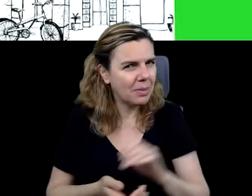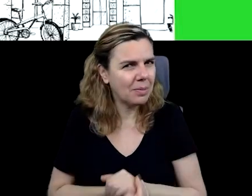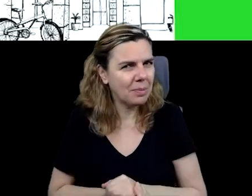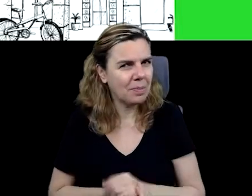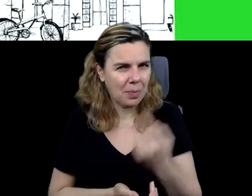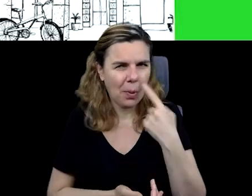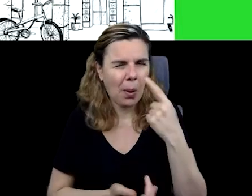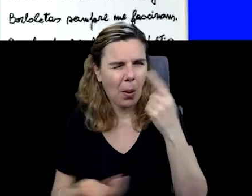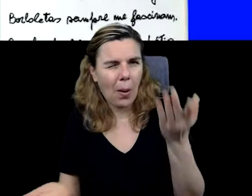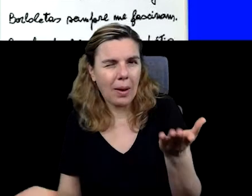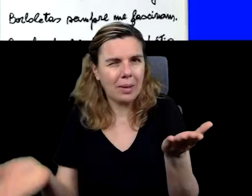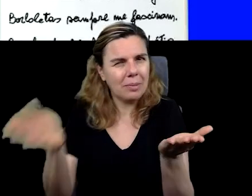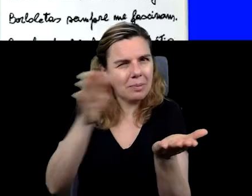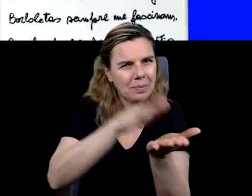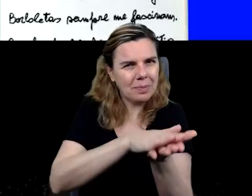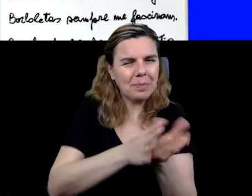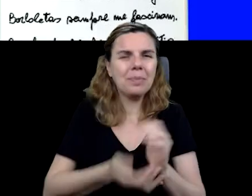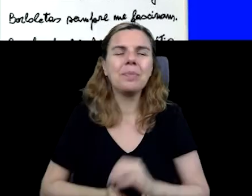nossa página para poder saber?